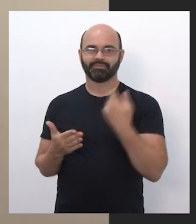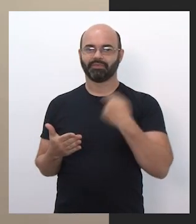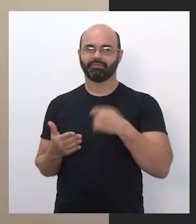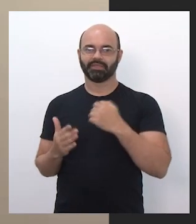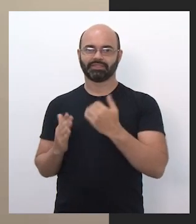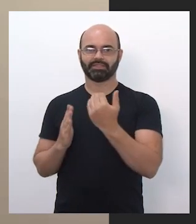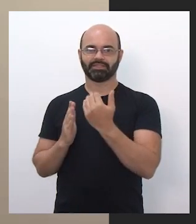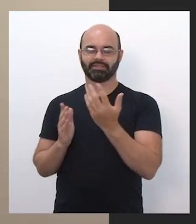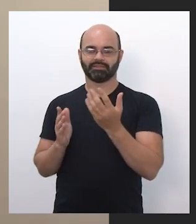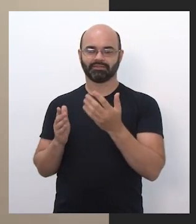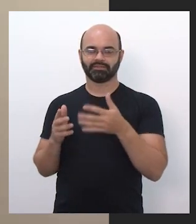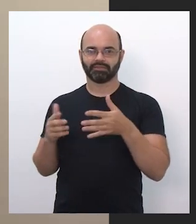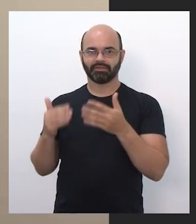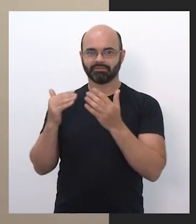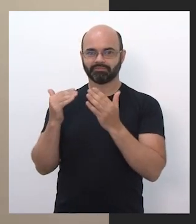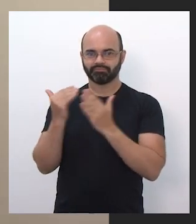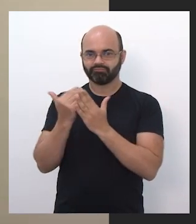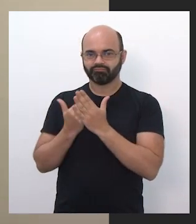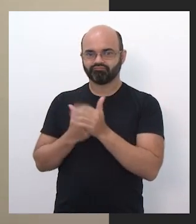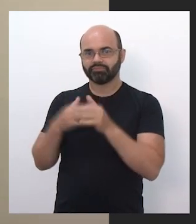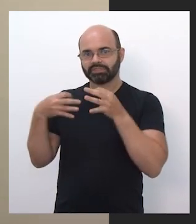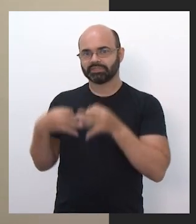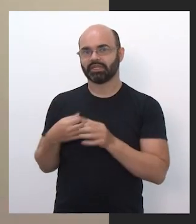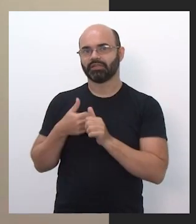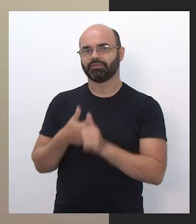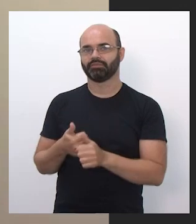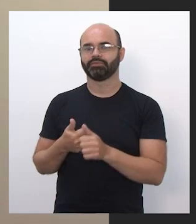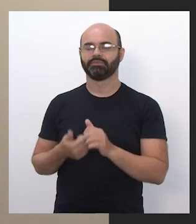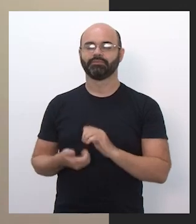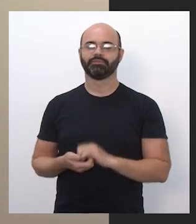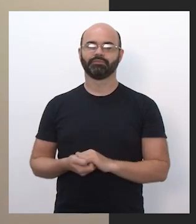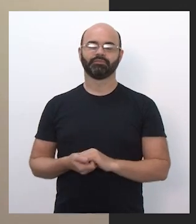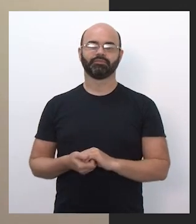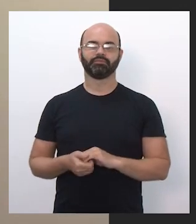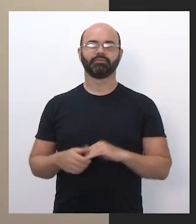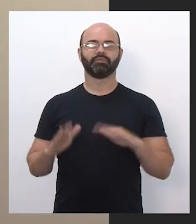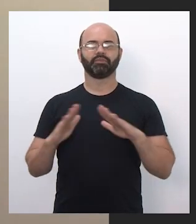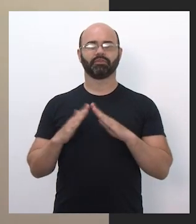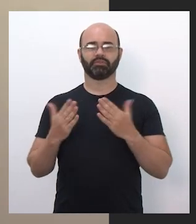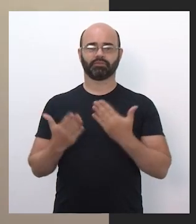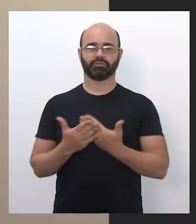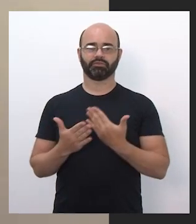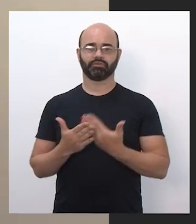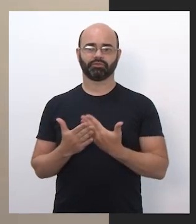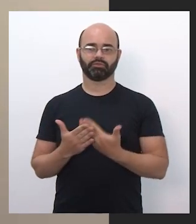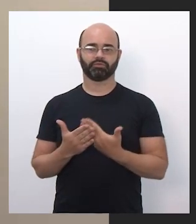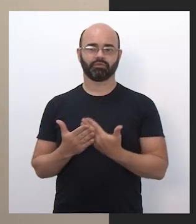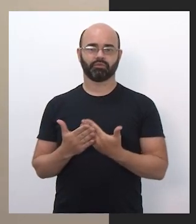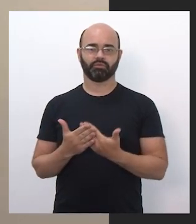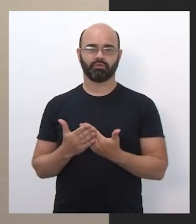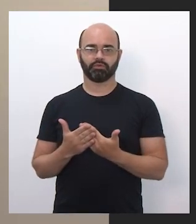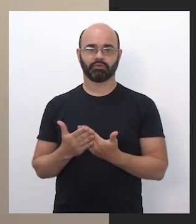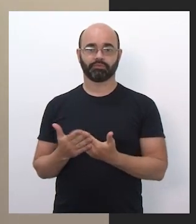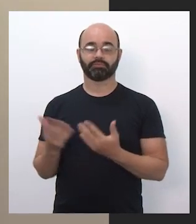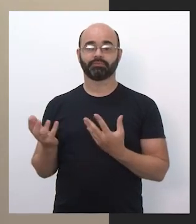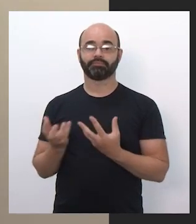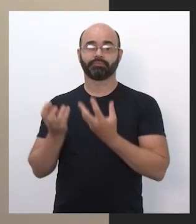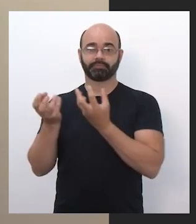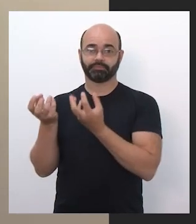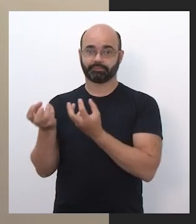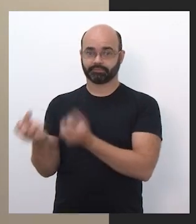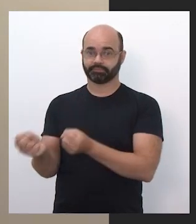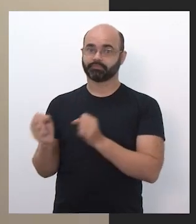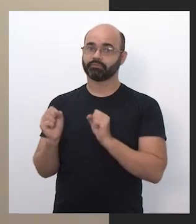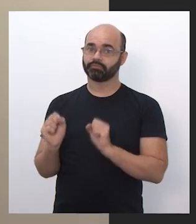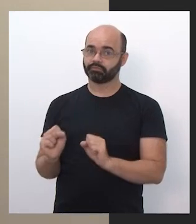Então, começando aqui, as escolas que vão poder receber, os alunos matriculados nas escolas que vão poder receber, são as escolas